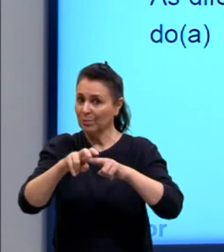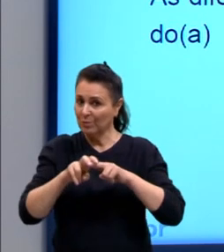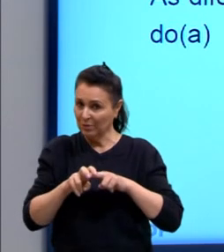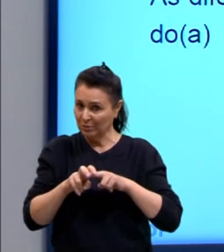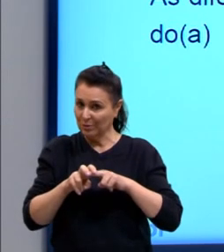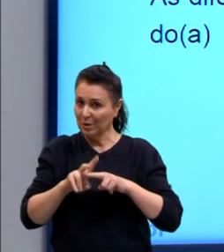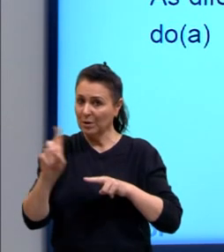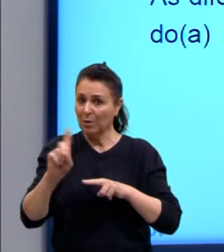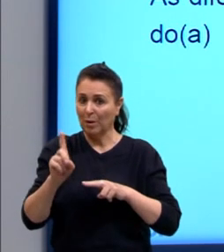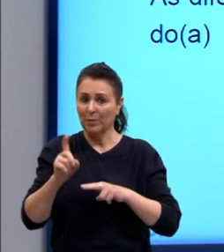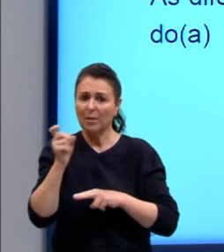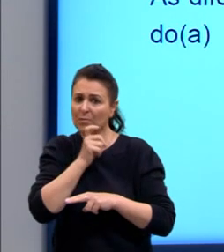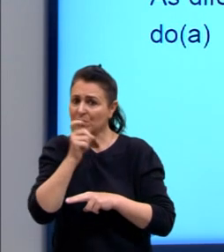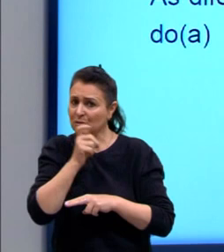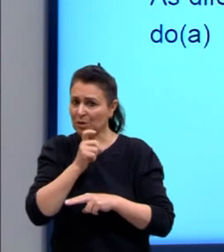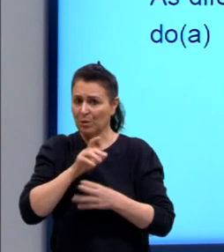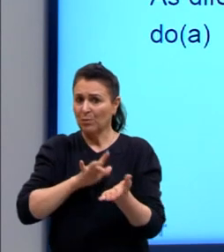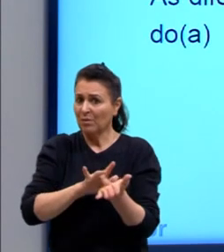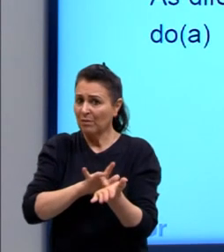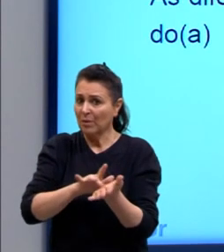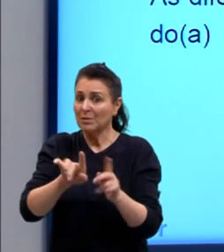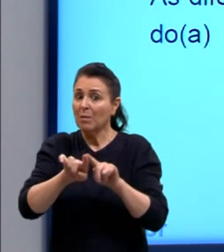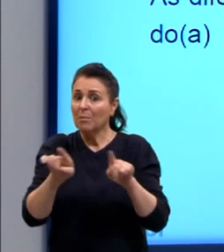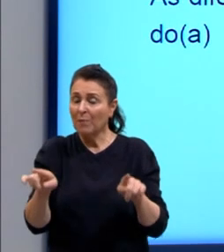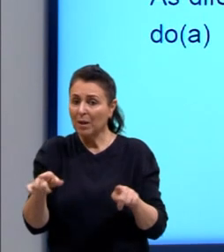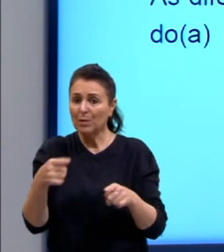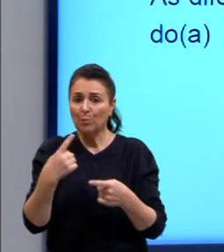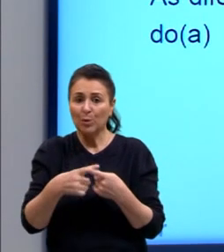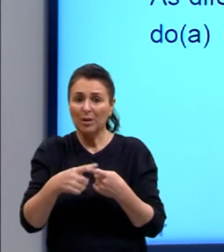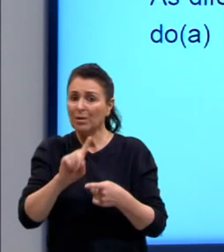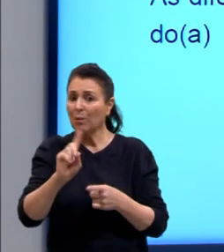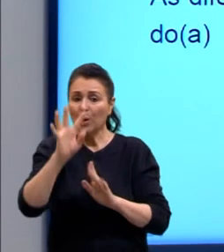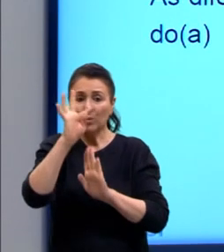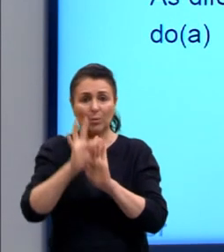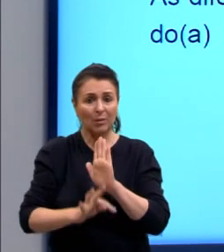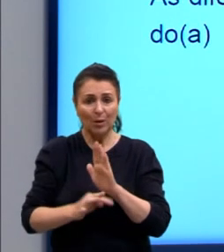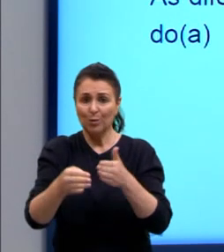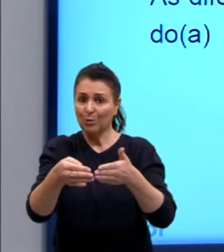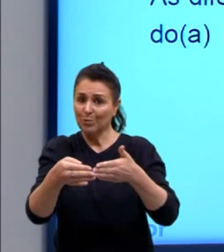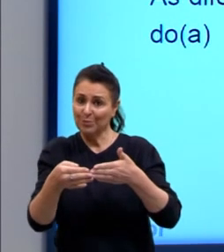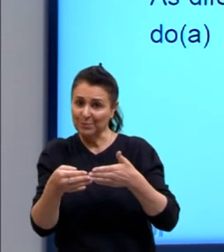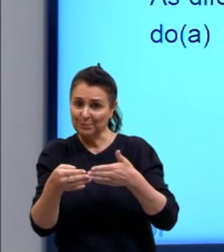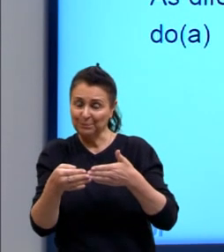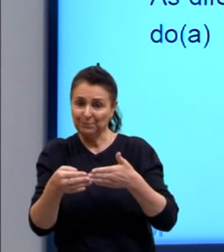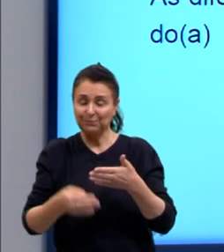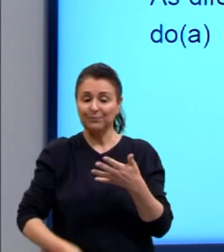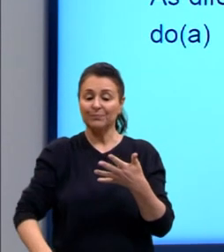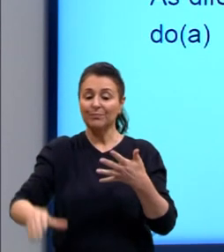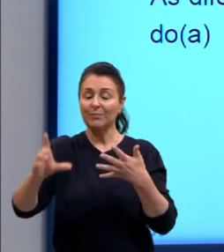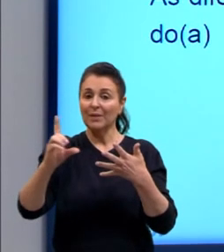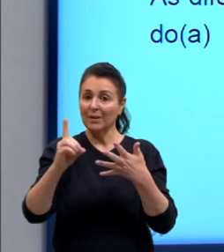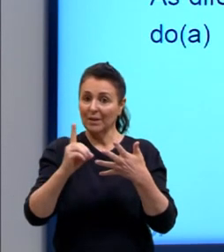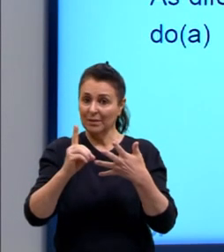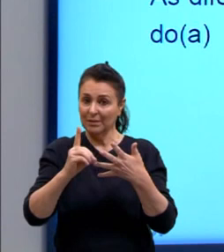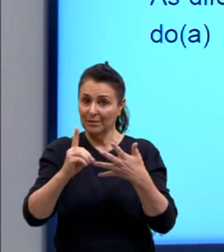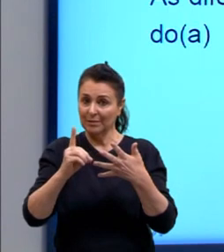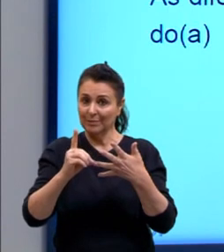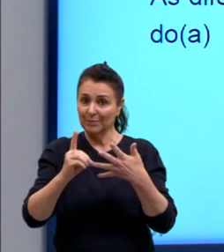ser mentirosa, por não ser verdadeira, mas por não ser o que está no texto. Alternativa D.